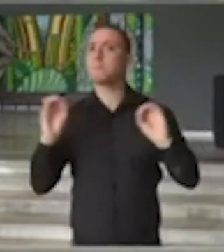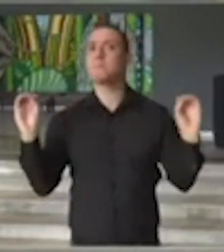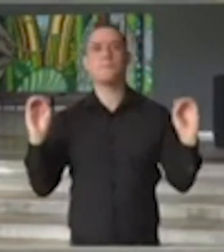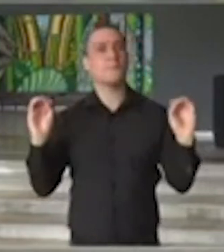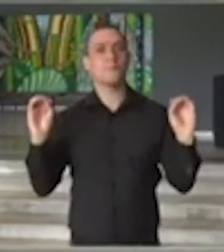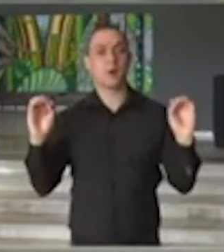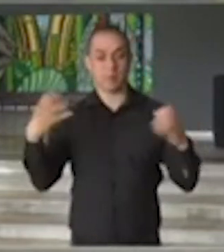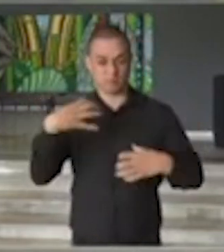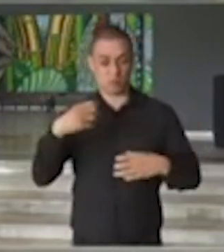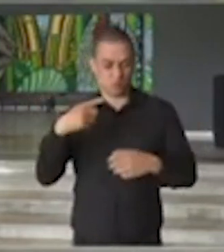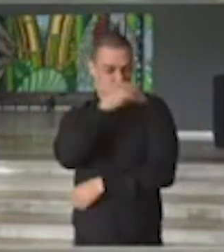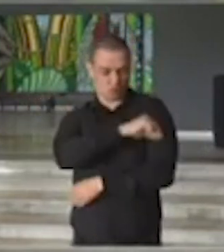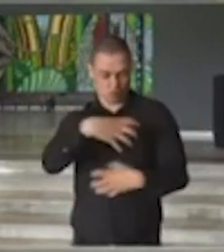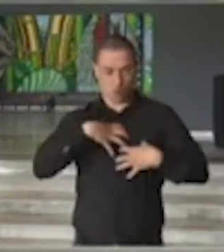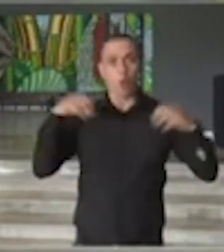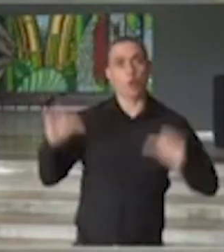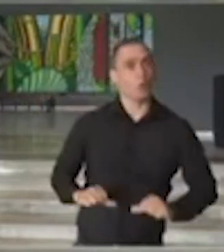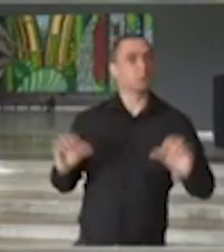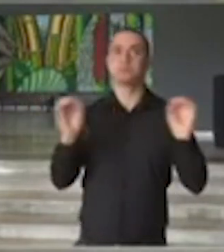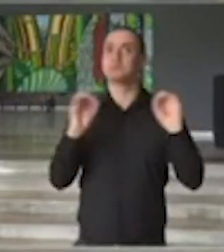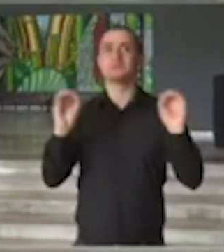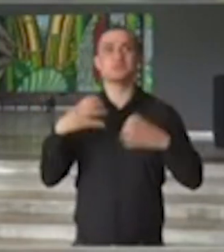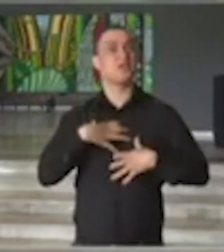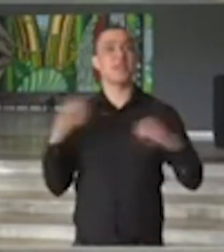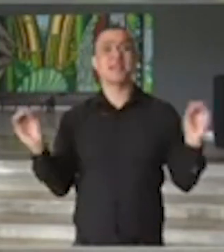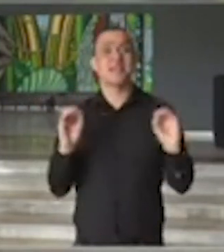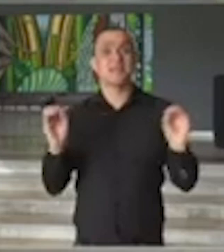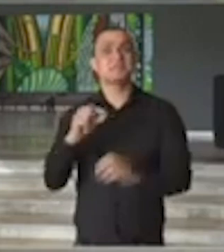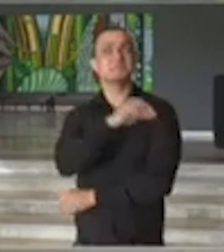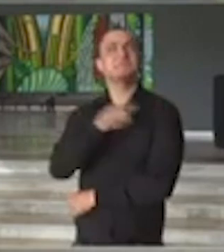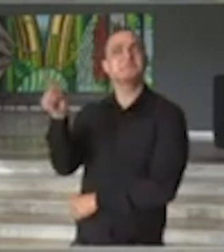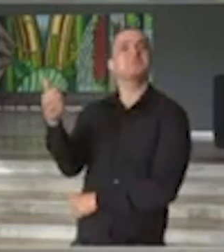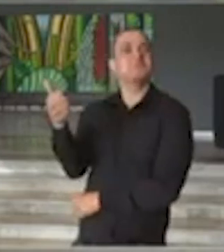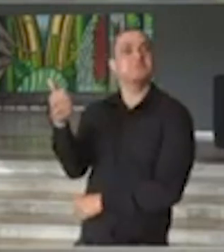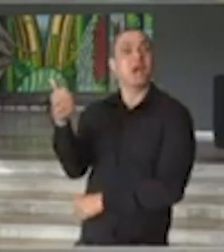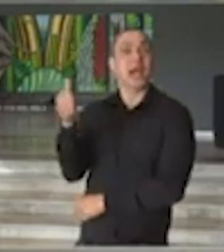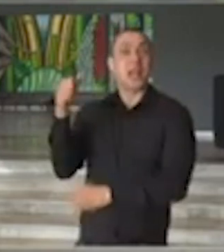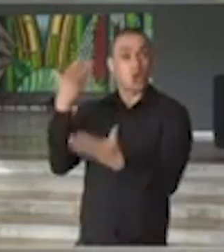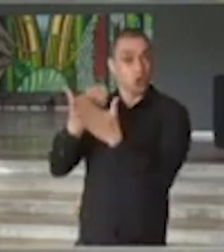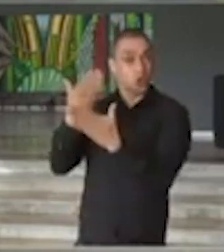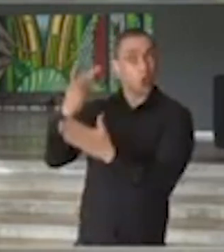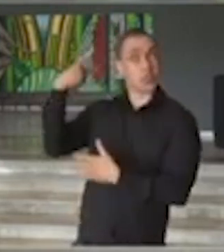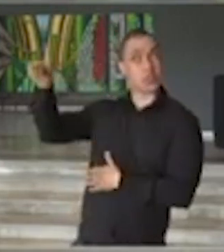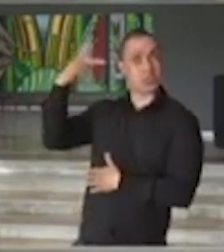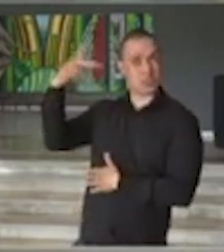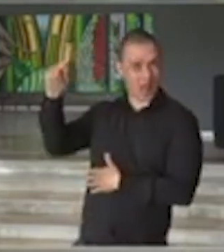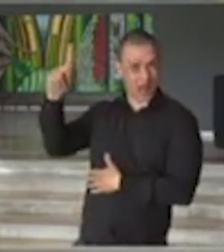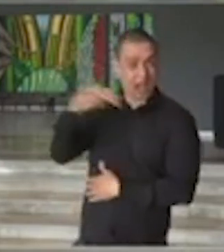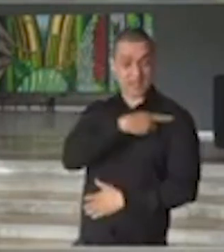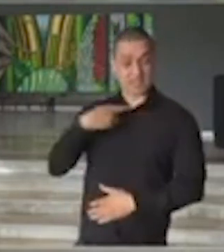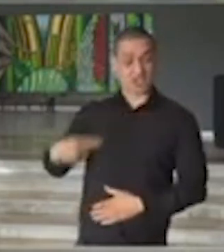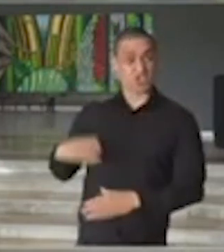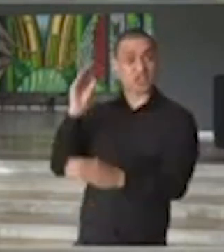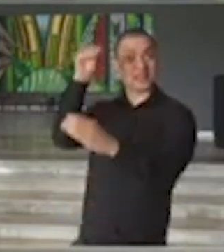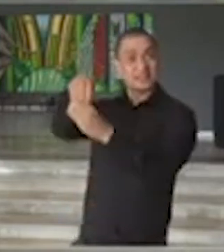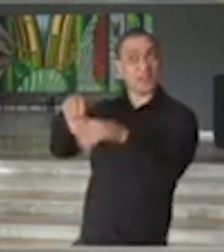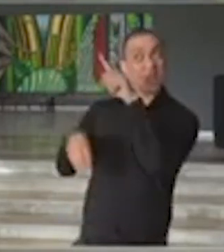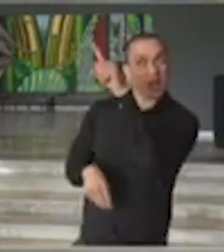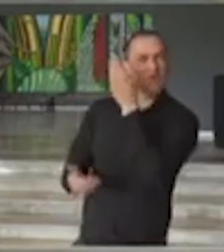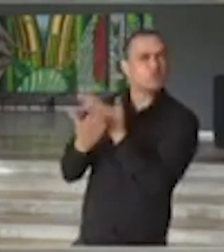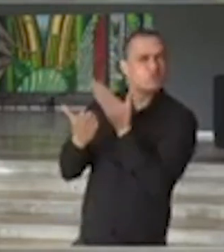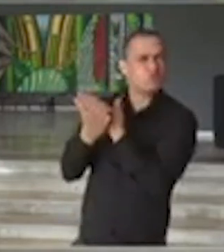relação à vacina Coronavac. Os resultados dos estudos clínicos realizados na China